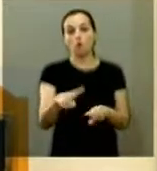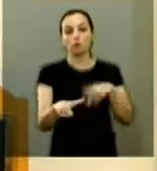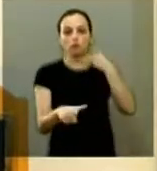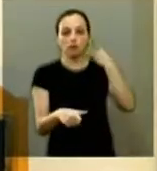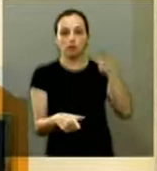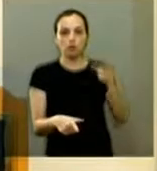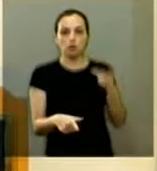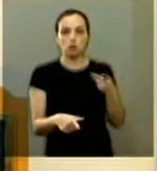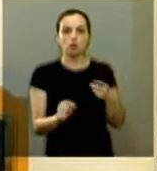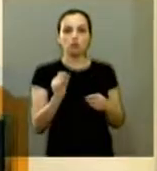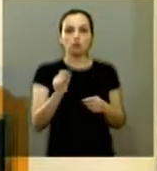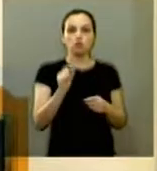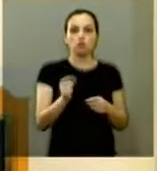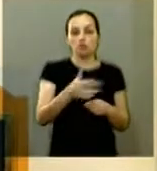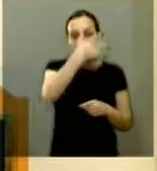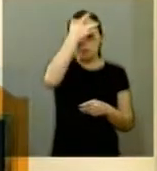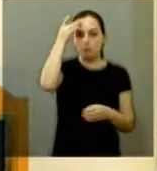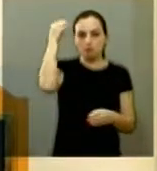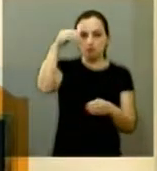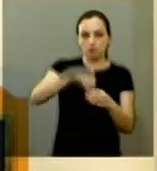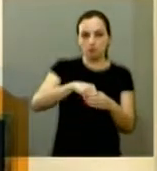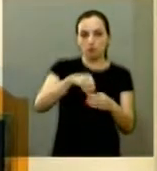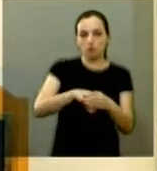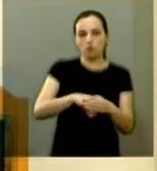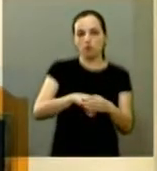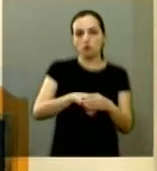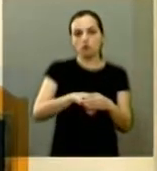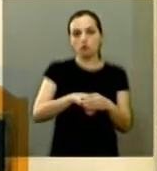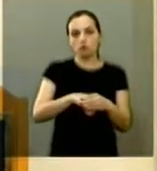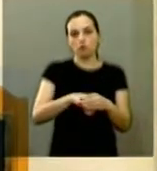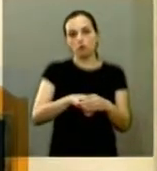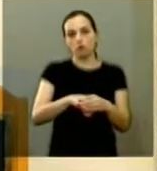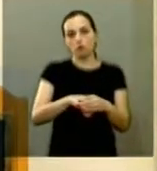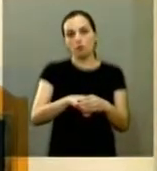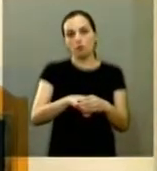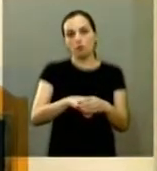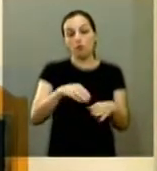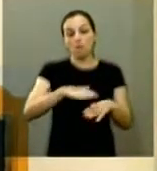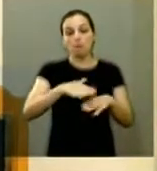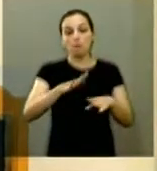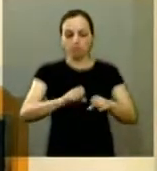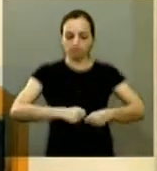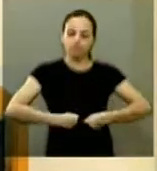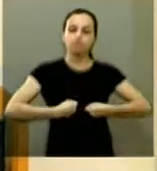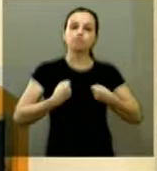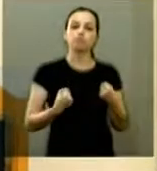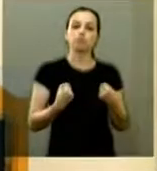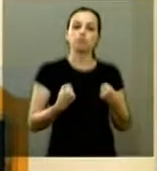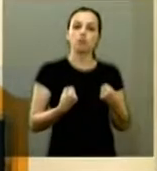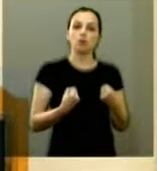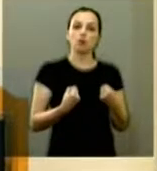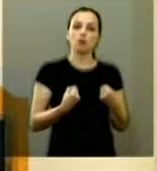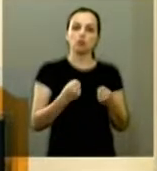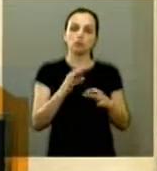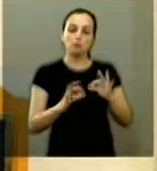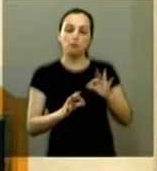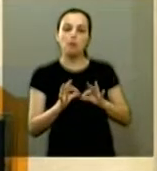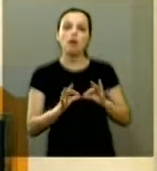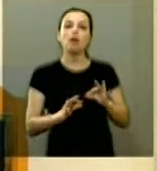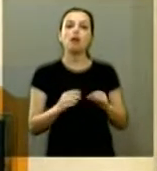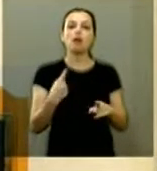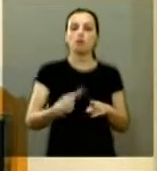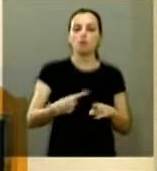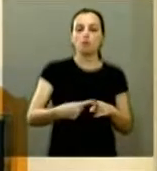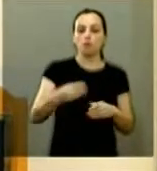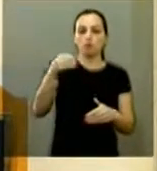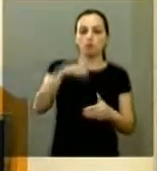de que quem foi às urnas nessa eleição sai delas muito mais forte e muito mais maduros, porque foi uma